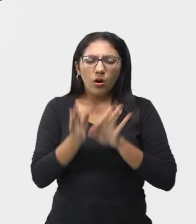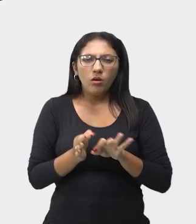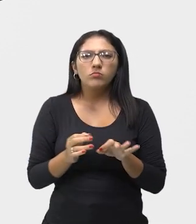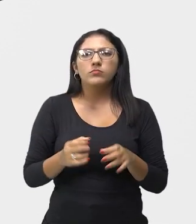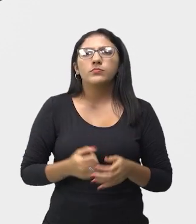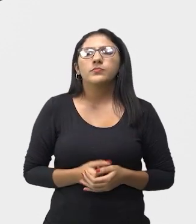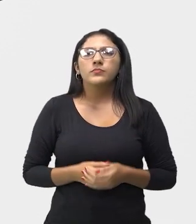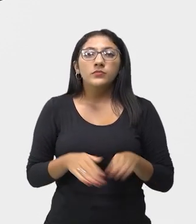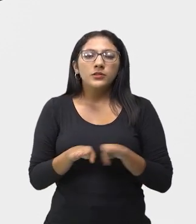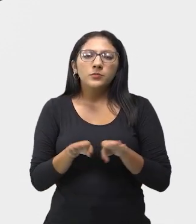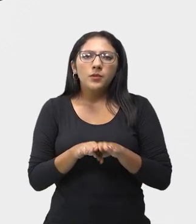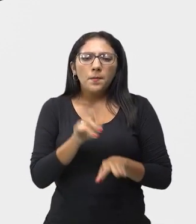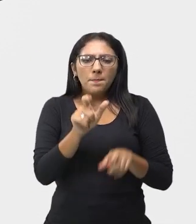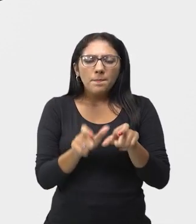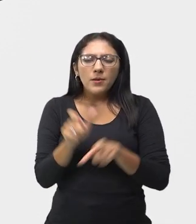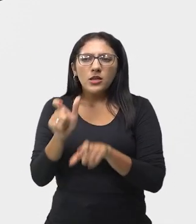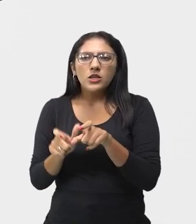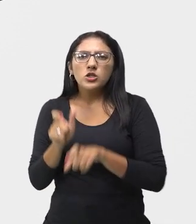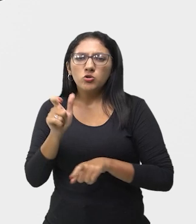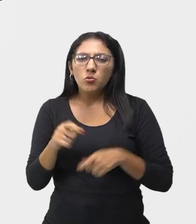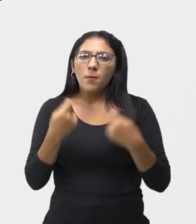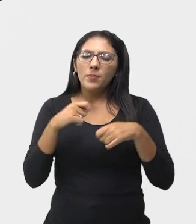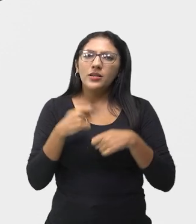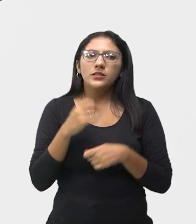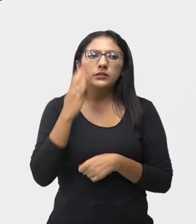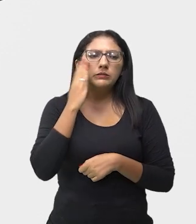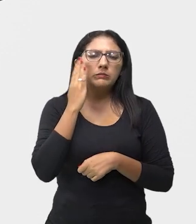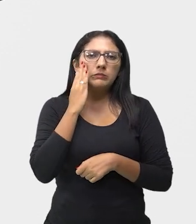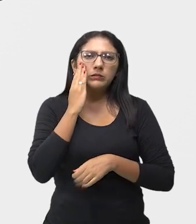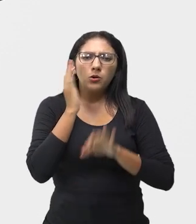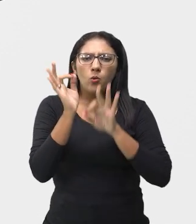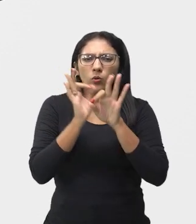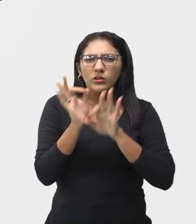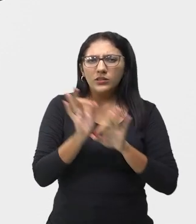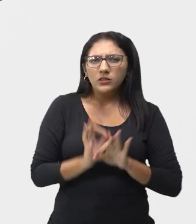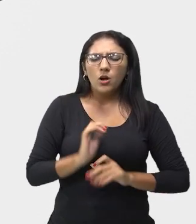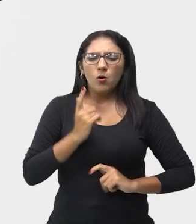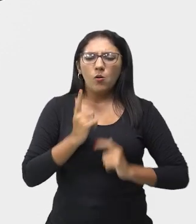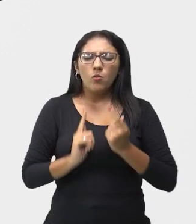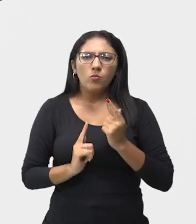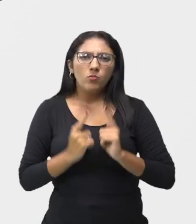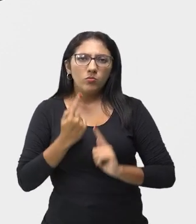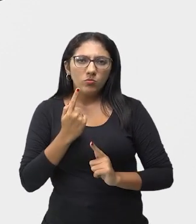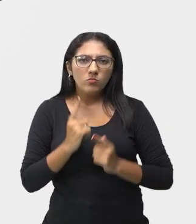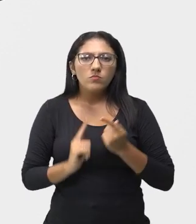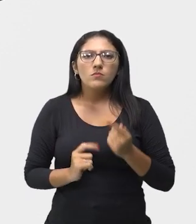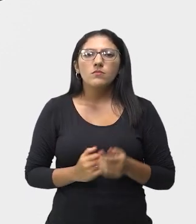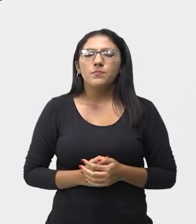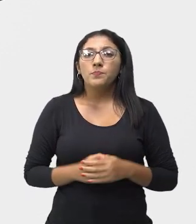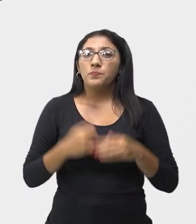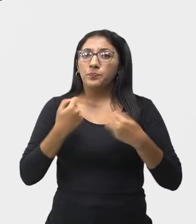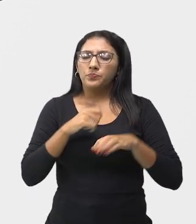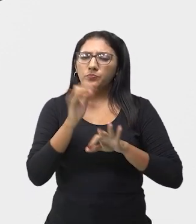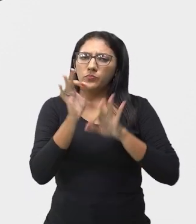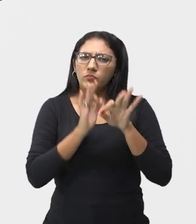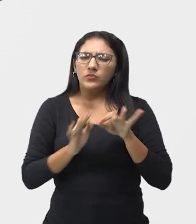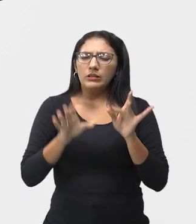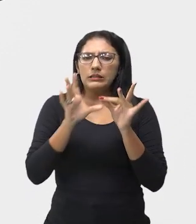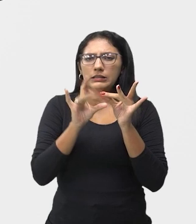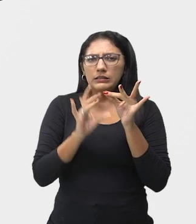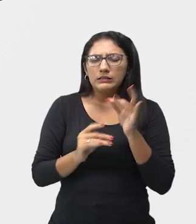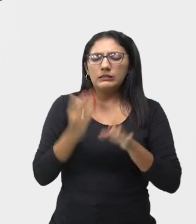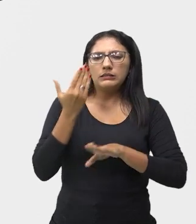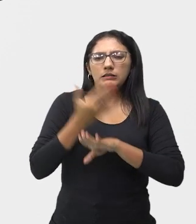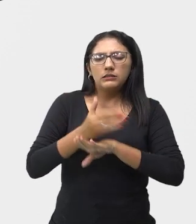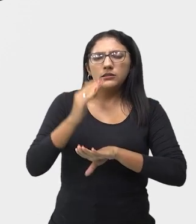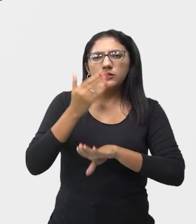sobre como os atores farão cada movimento e gestos. O gesto é lapidado exaustivamente